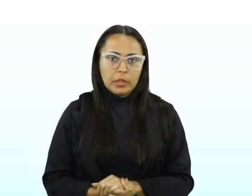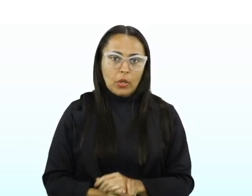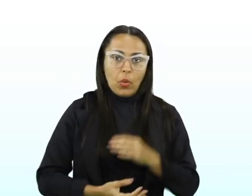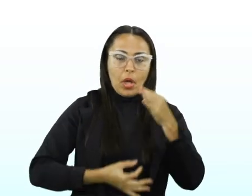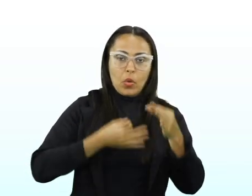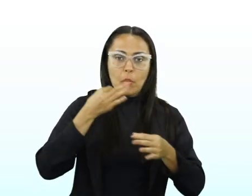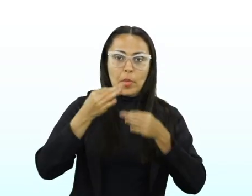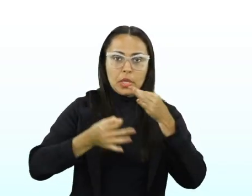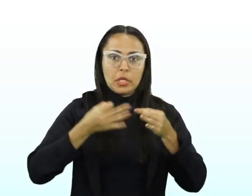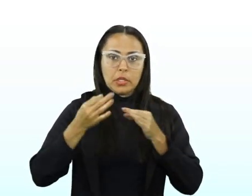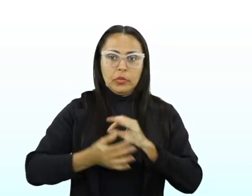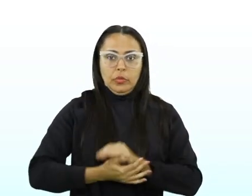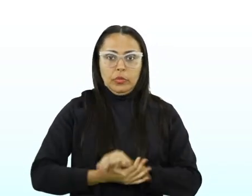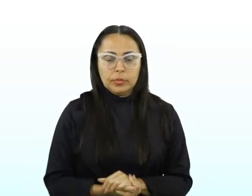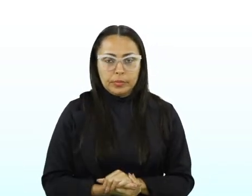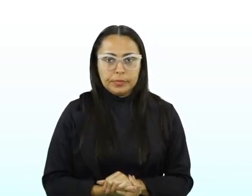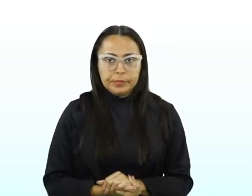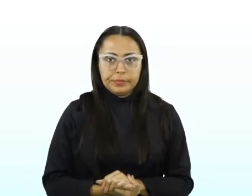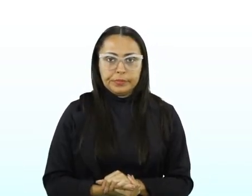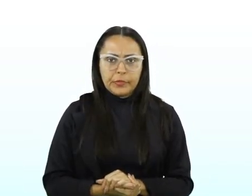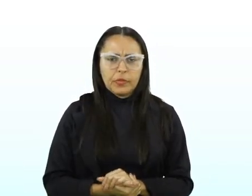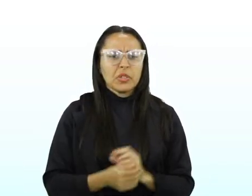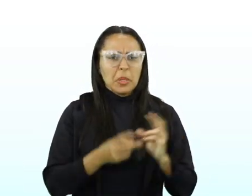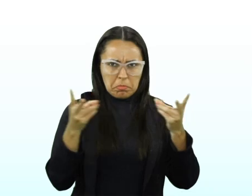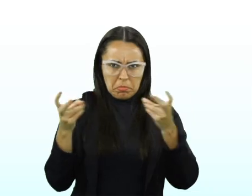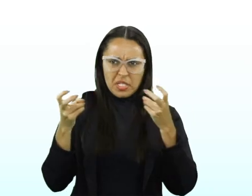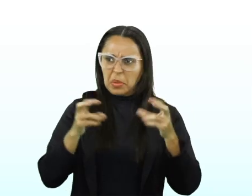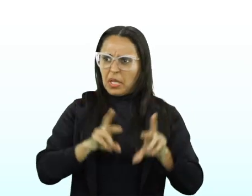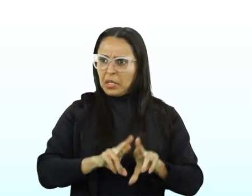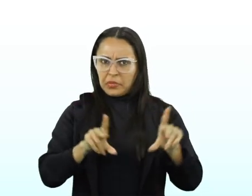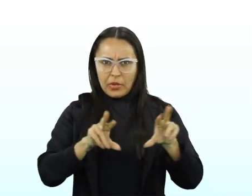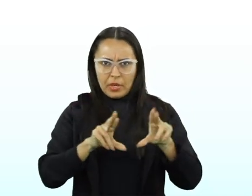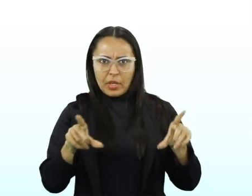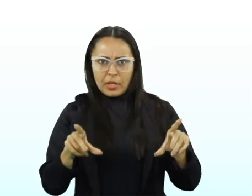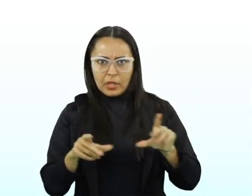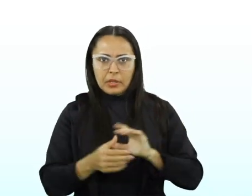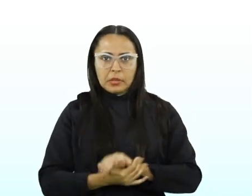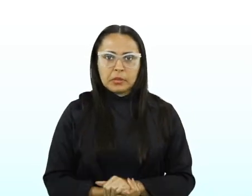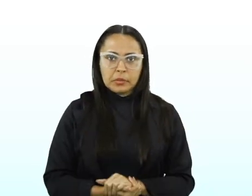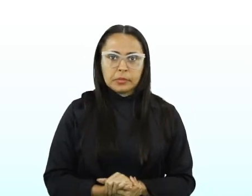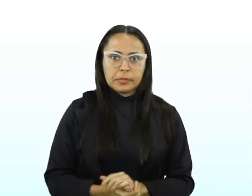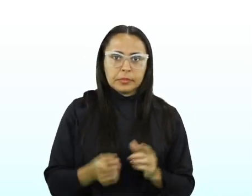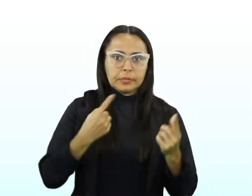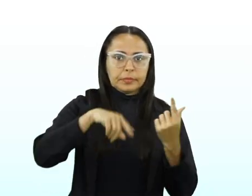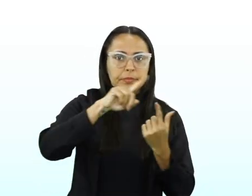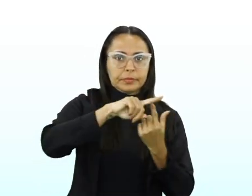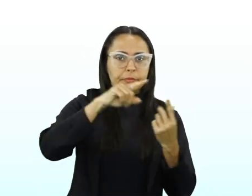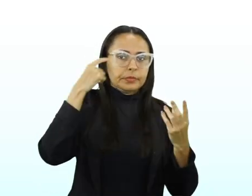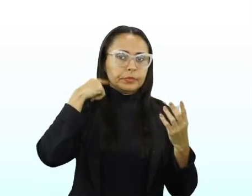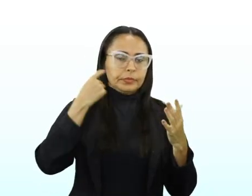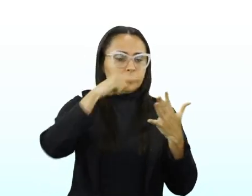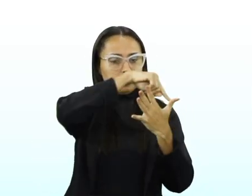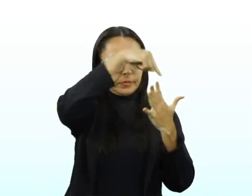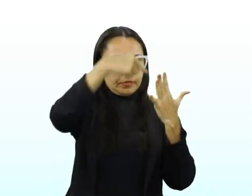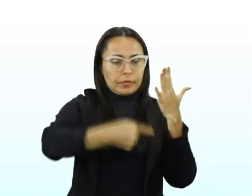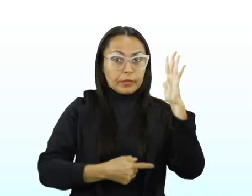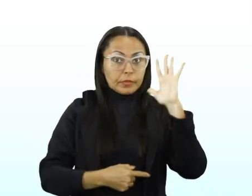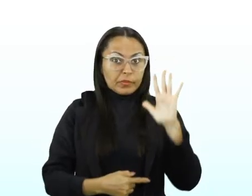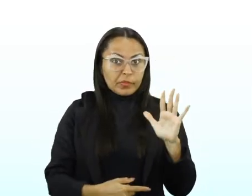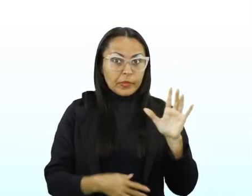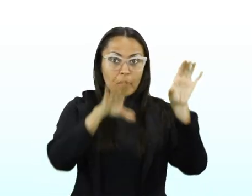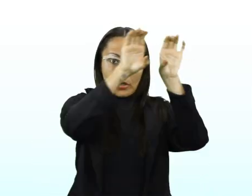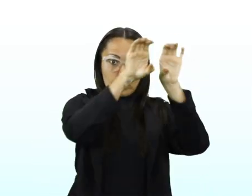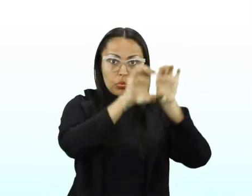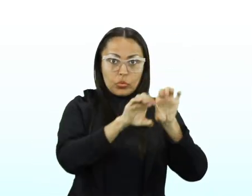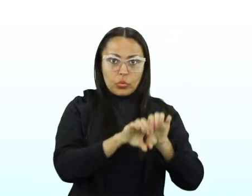Argumentativo. A tipologia. Então, dá para perceber na diferença. Então, o tipo, os tipos são aqueles cinco. Eles apresentam uma estrutura